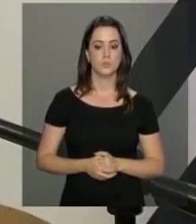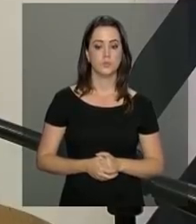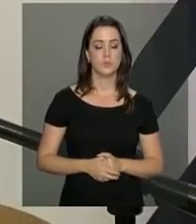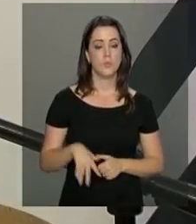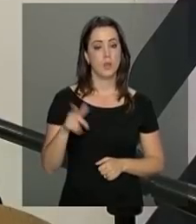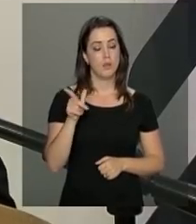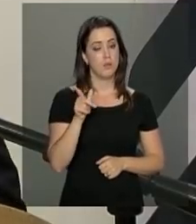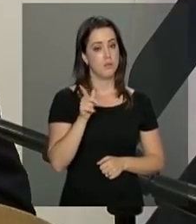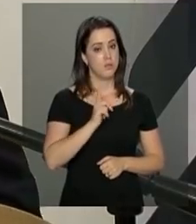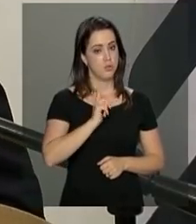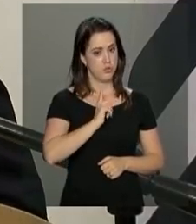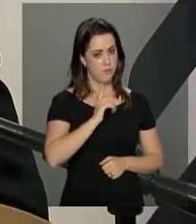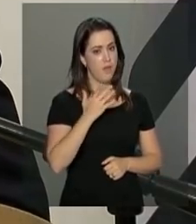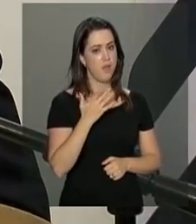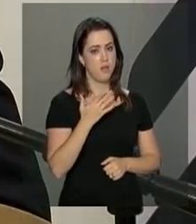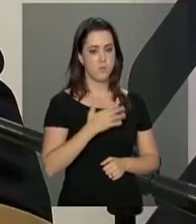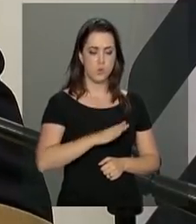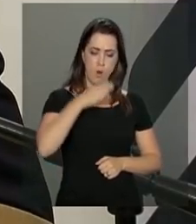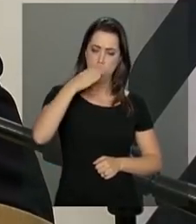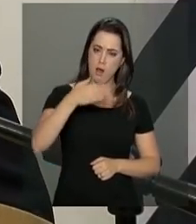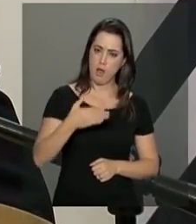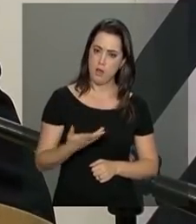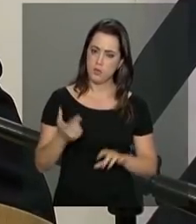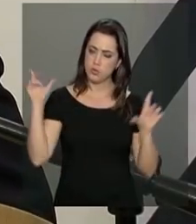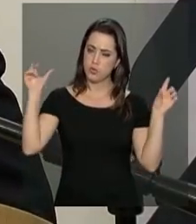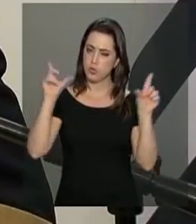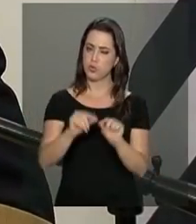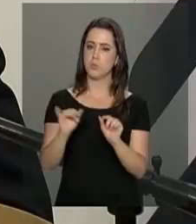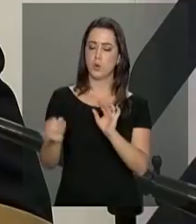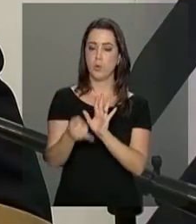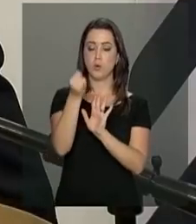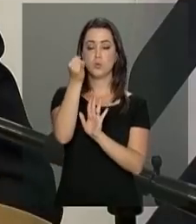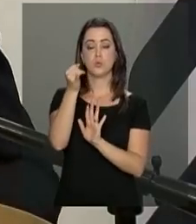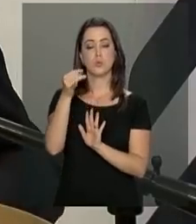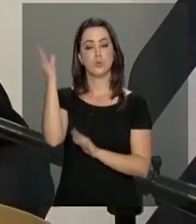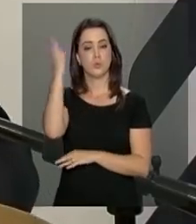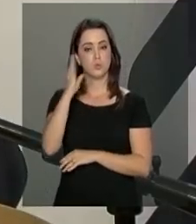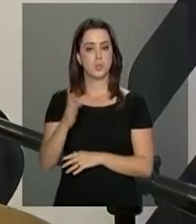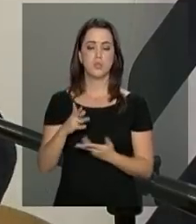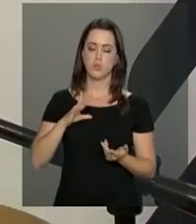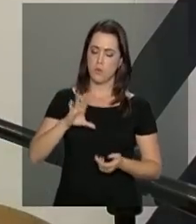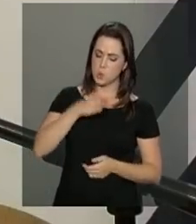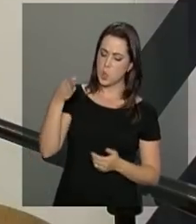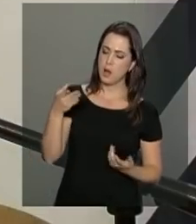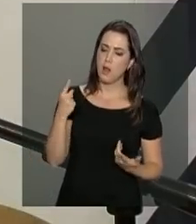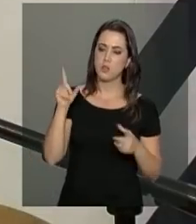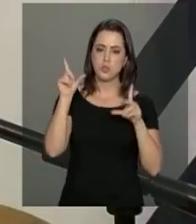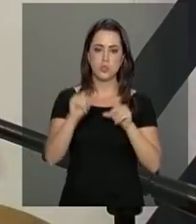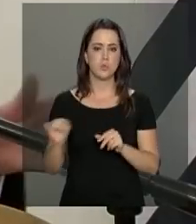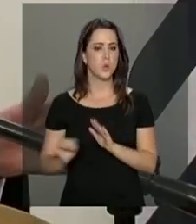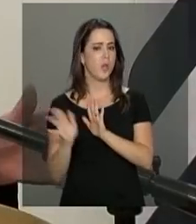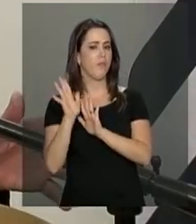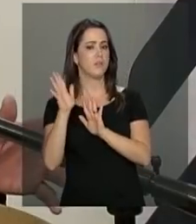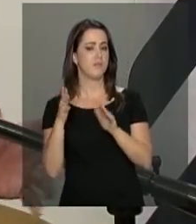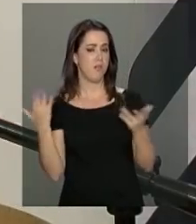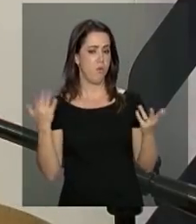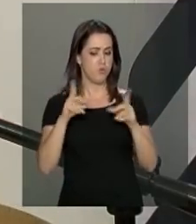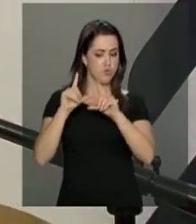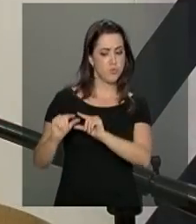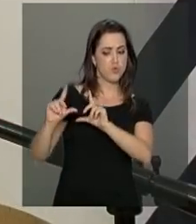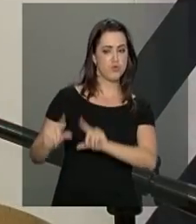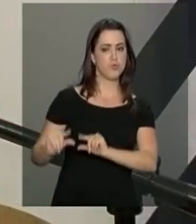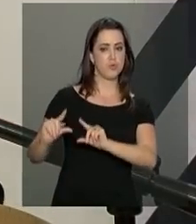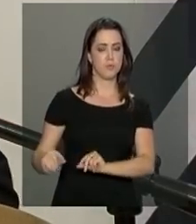Tivemos a ousadia de reduzir os juros no Brasil, tivemos a ousadia de reduzir a inflação. Hoje, aliás,